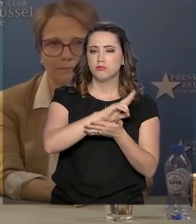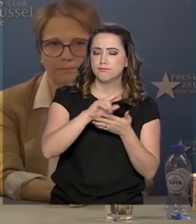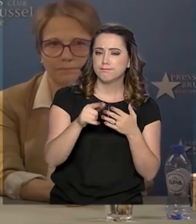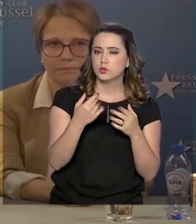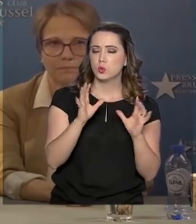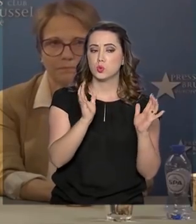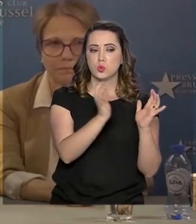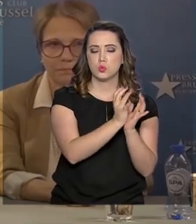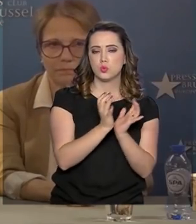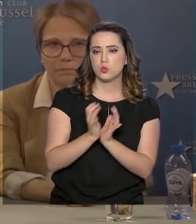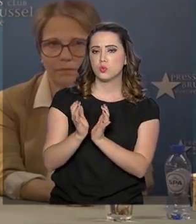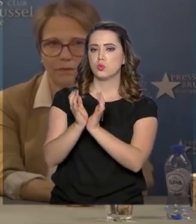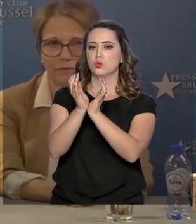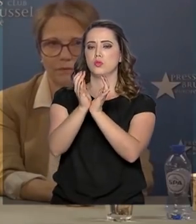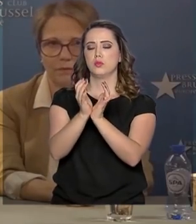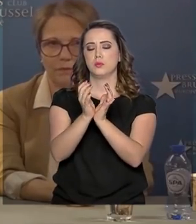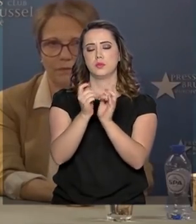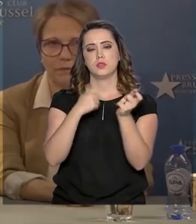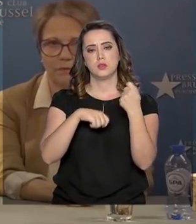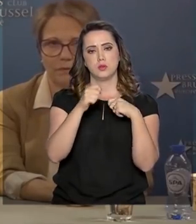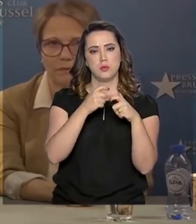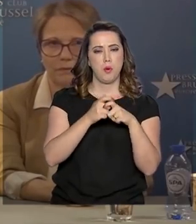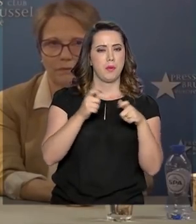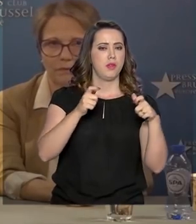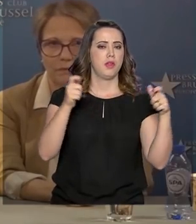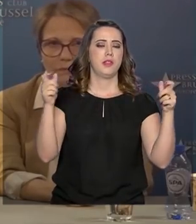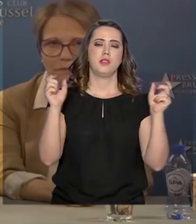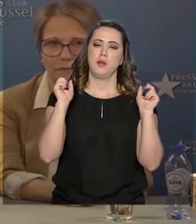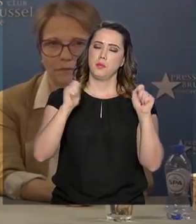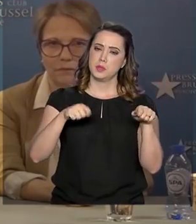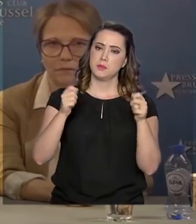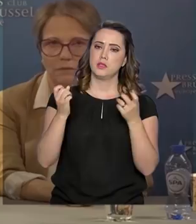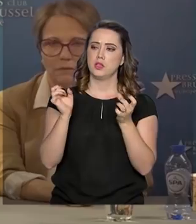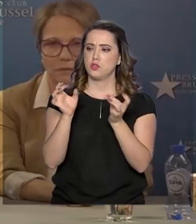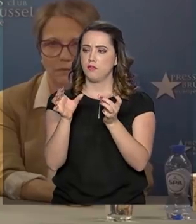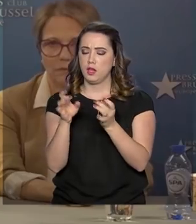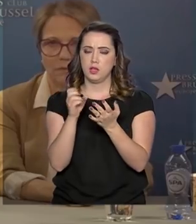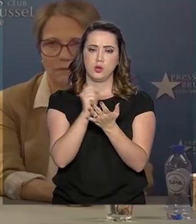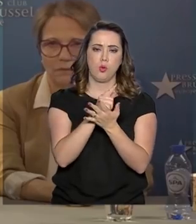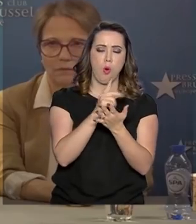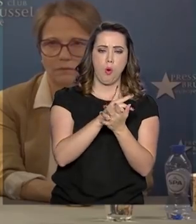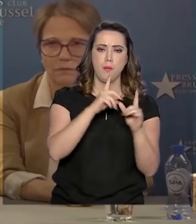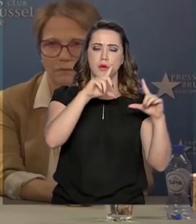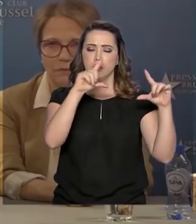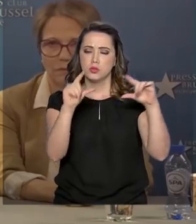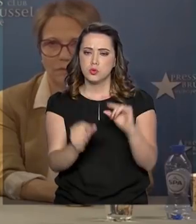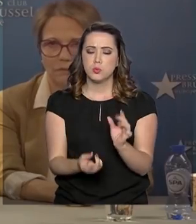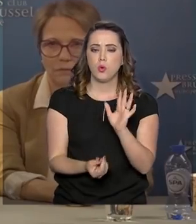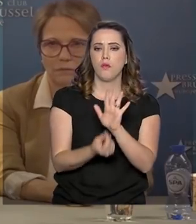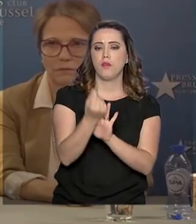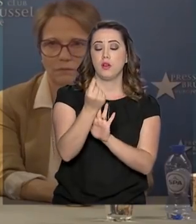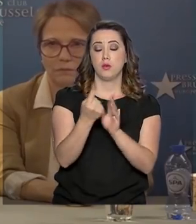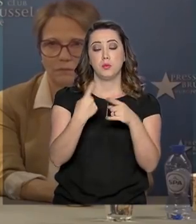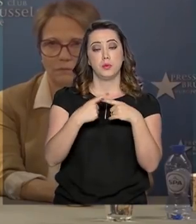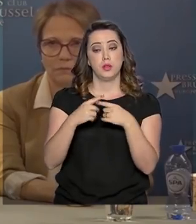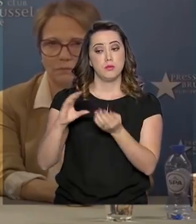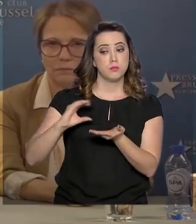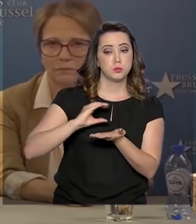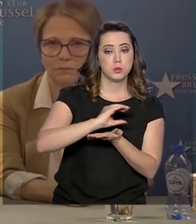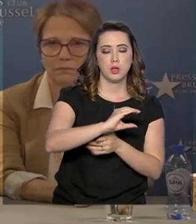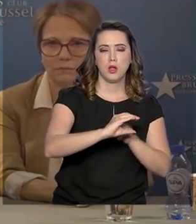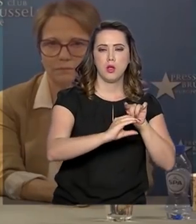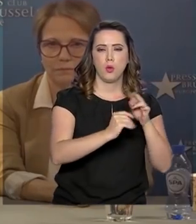vai aumentar a competitividade, vai reduzir custos através de investimentos, novos investimentos, acesso